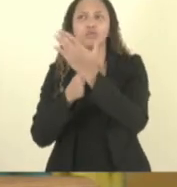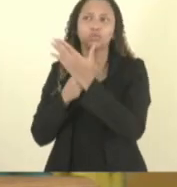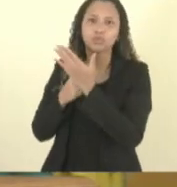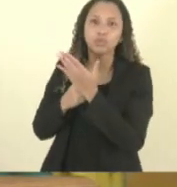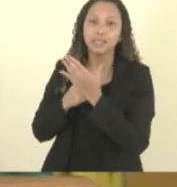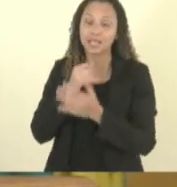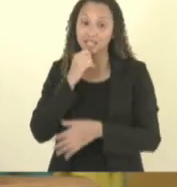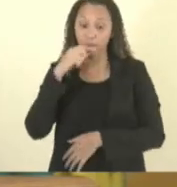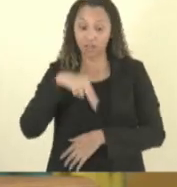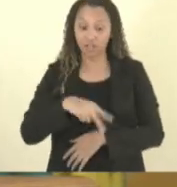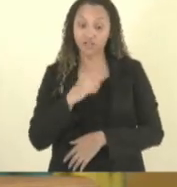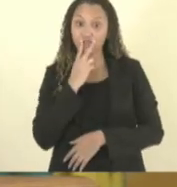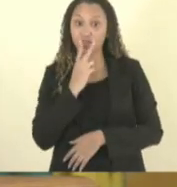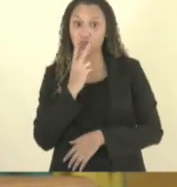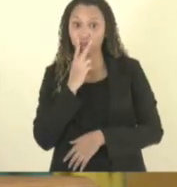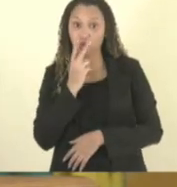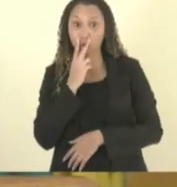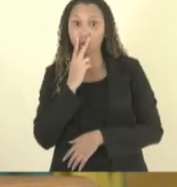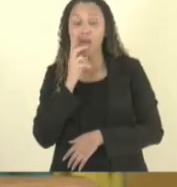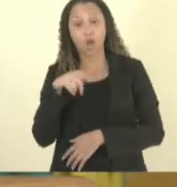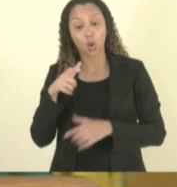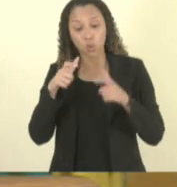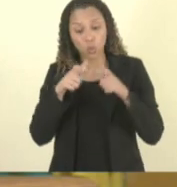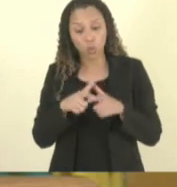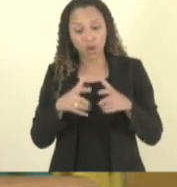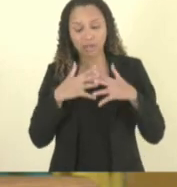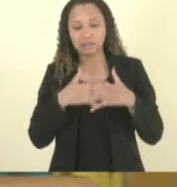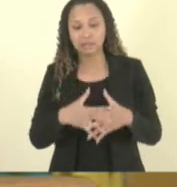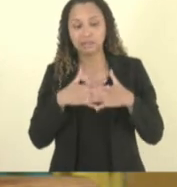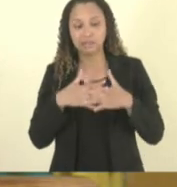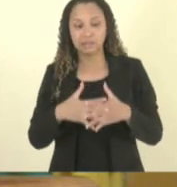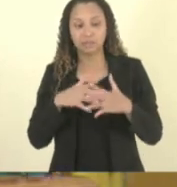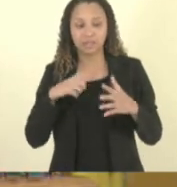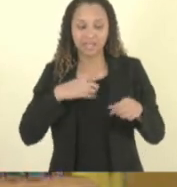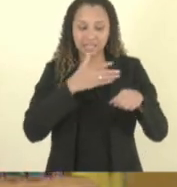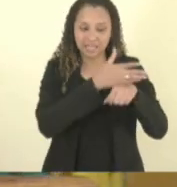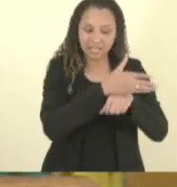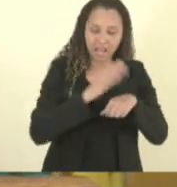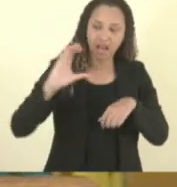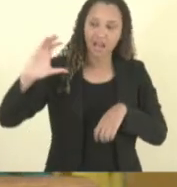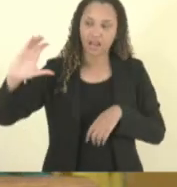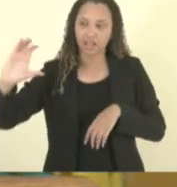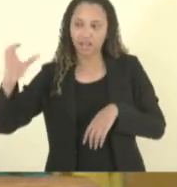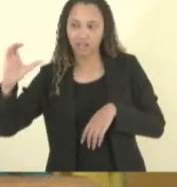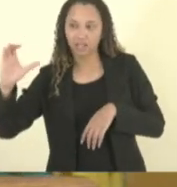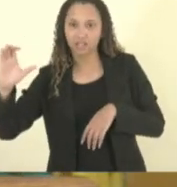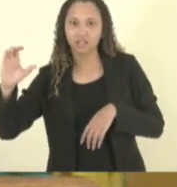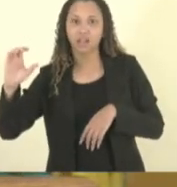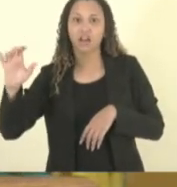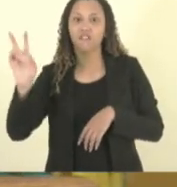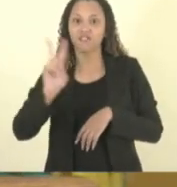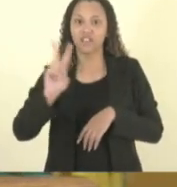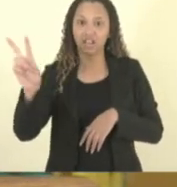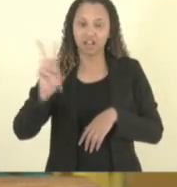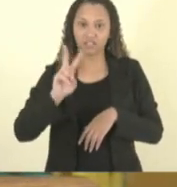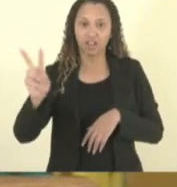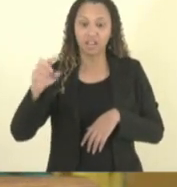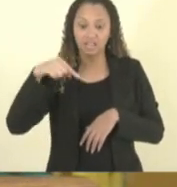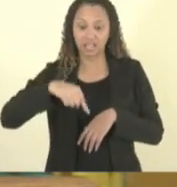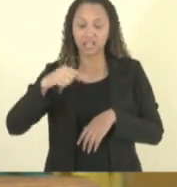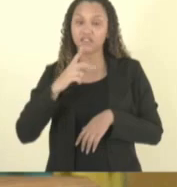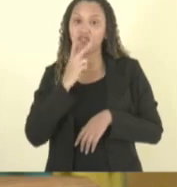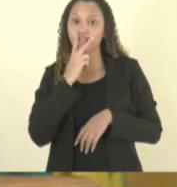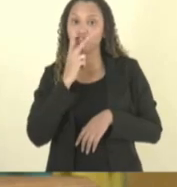exemplo Vitória é um lugar muito complexo porque a gente tem Serra Cariacica Vila Velha e a Grande